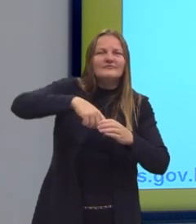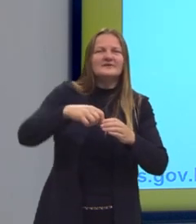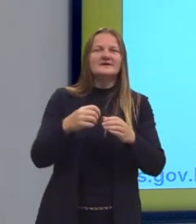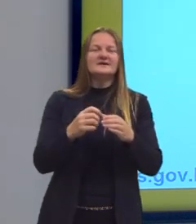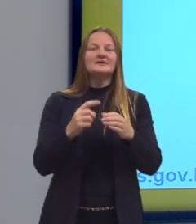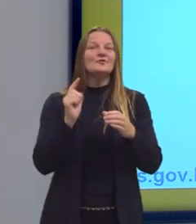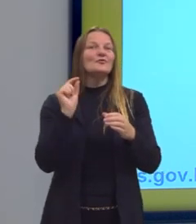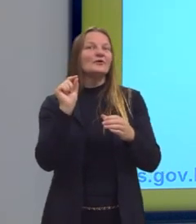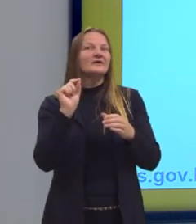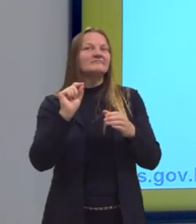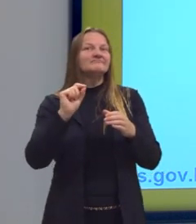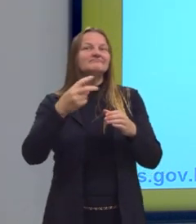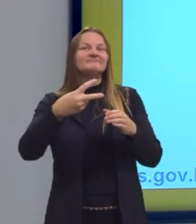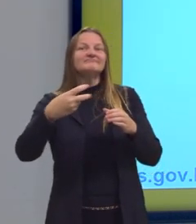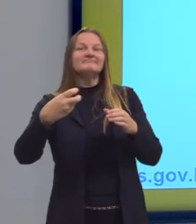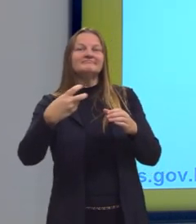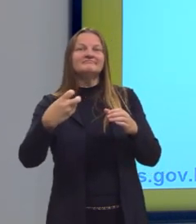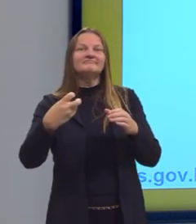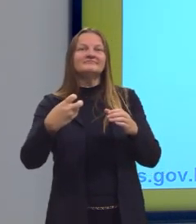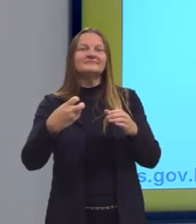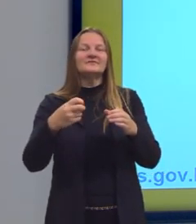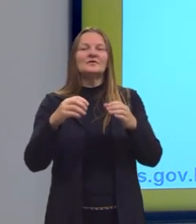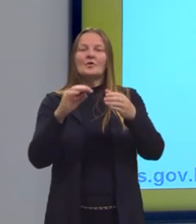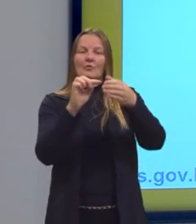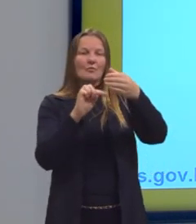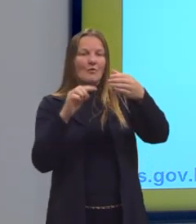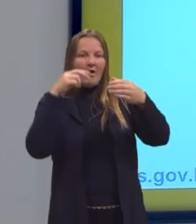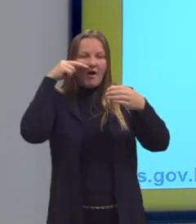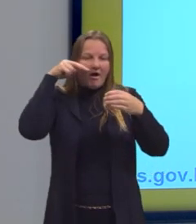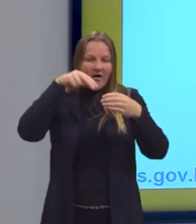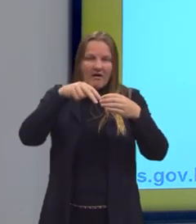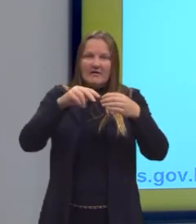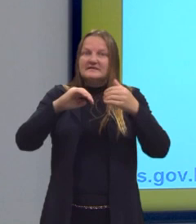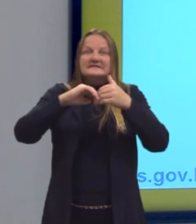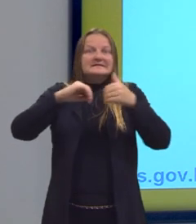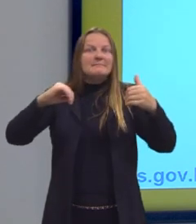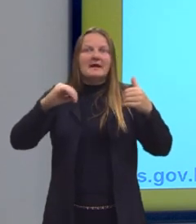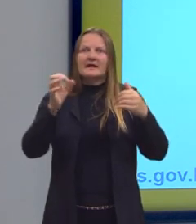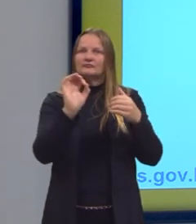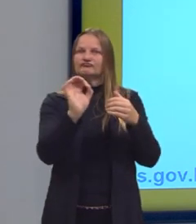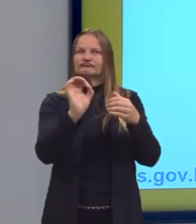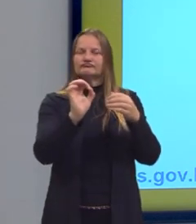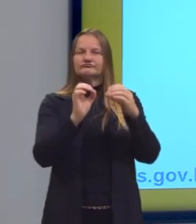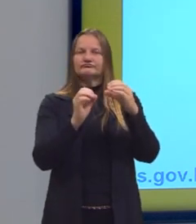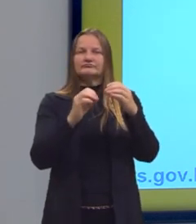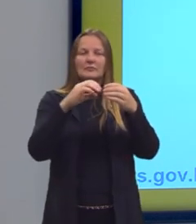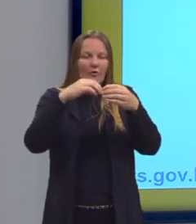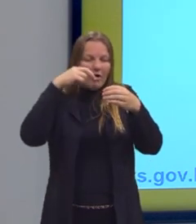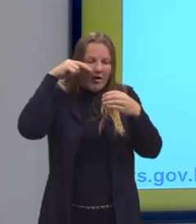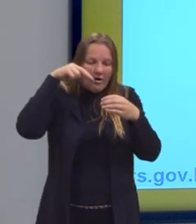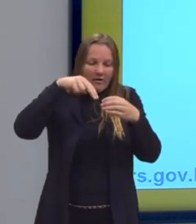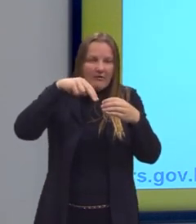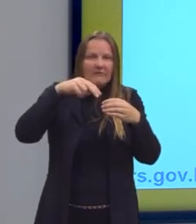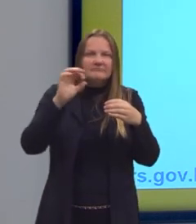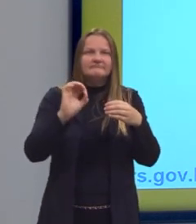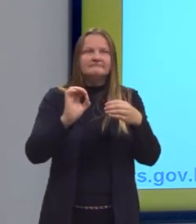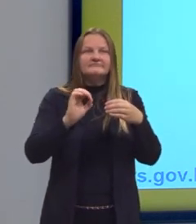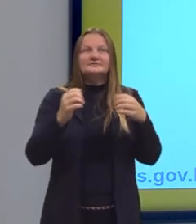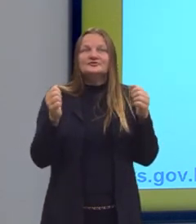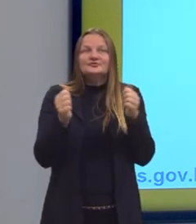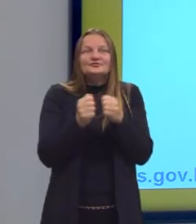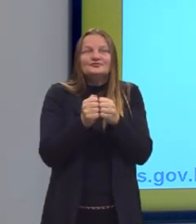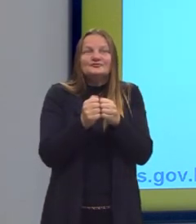eu vou ter uma solução homogênea. não estou enxergando o meu corante e nem a minha água separada. Eu estou